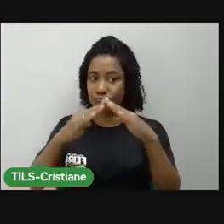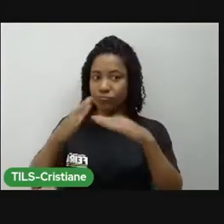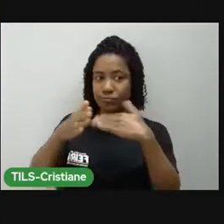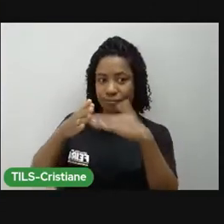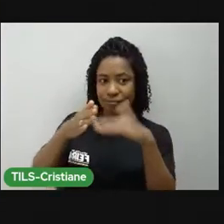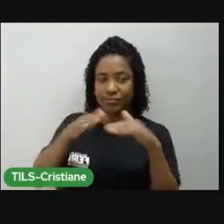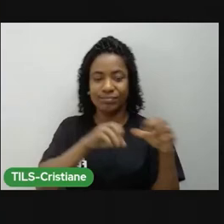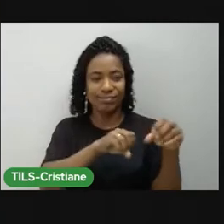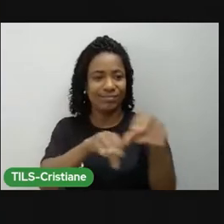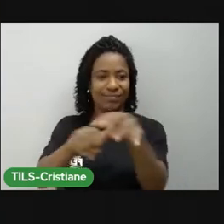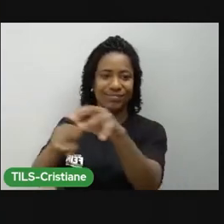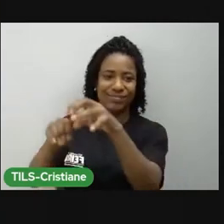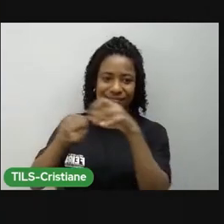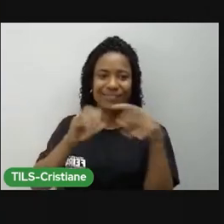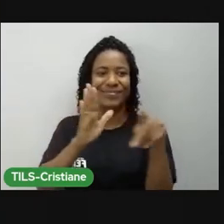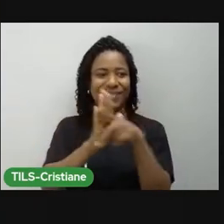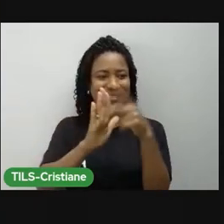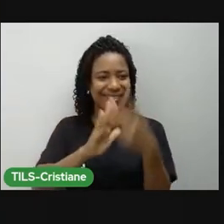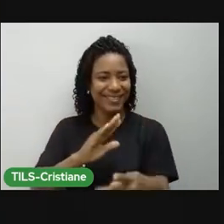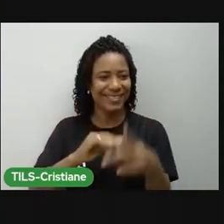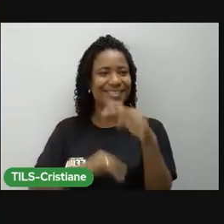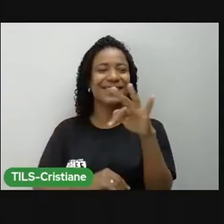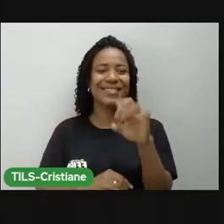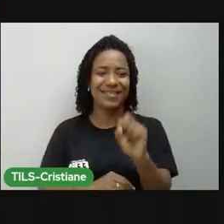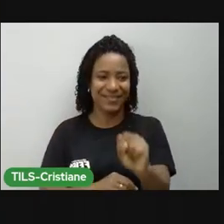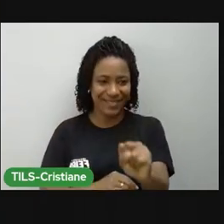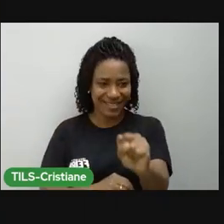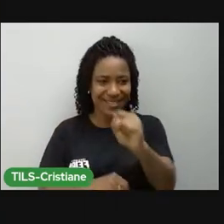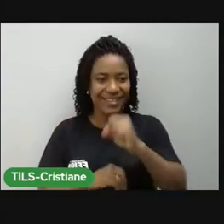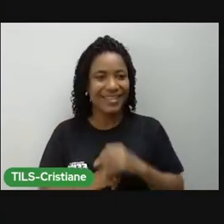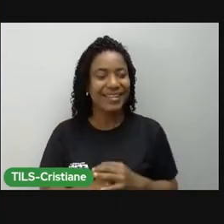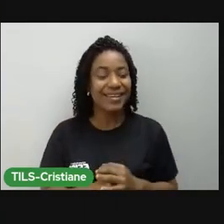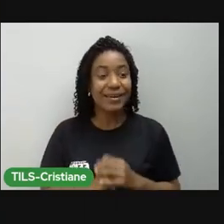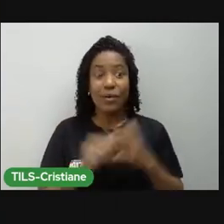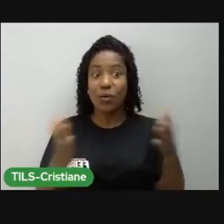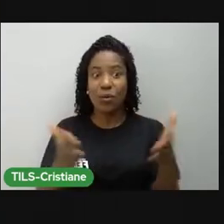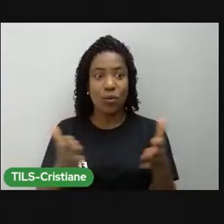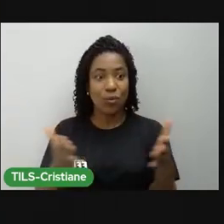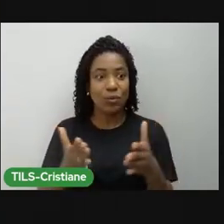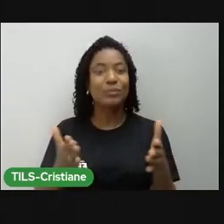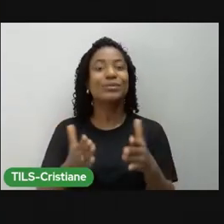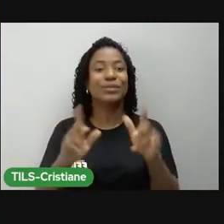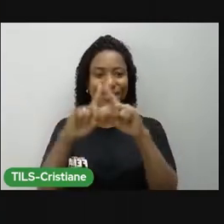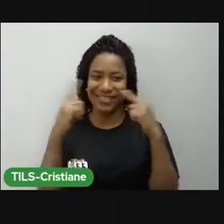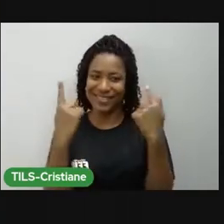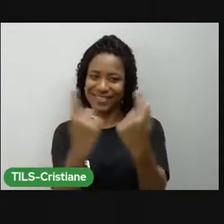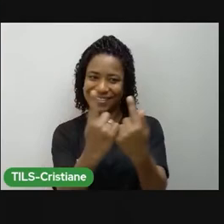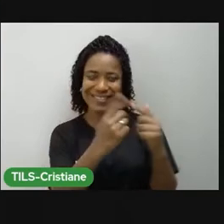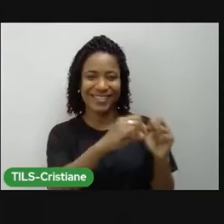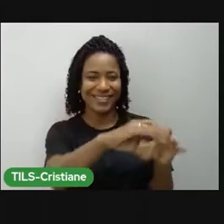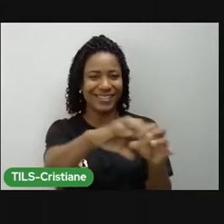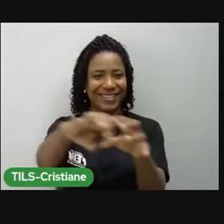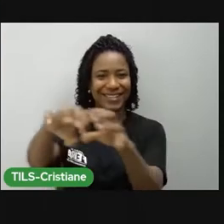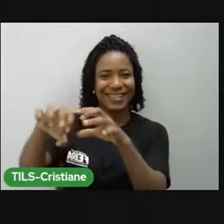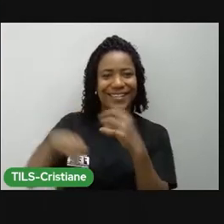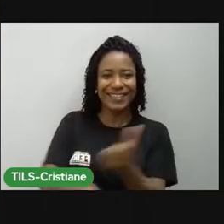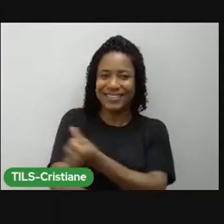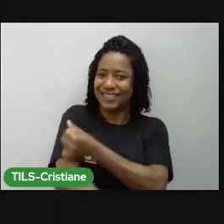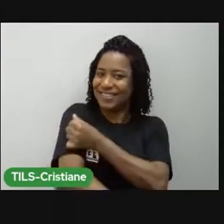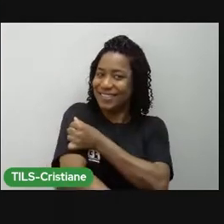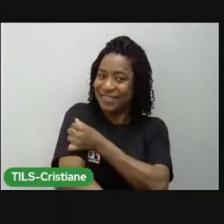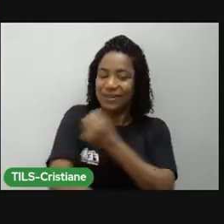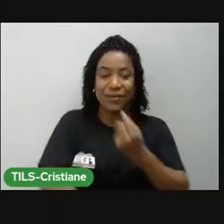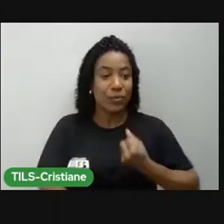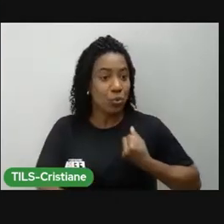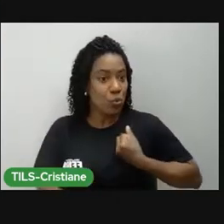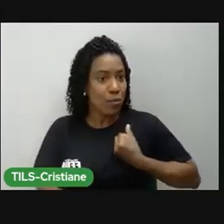de Educação do município. Então, como eu já falei, hoje é mais uma aula de Geografia do sexto ano e é a nossa aula